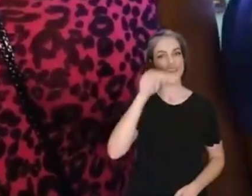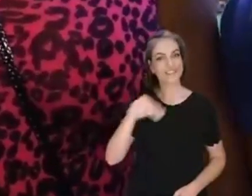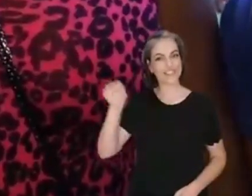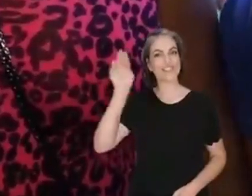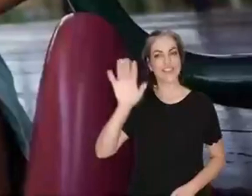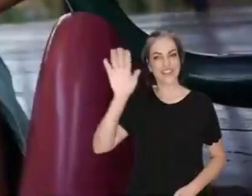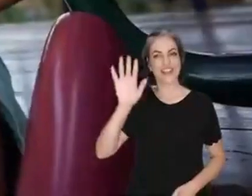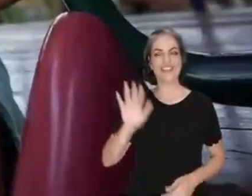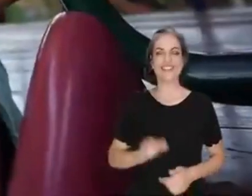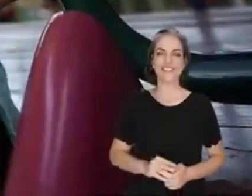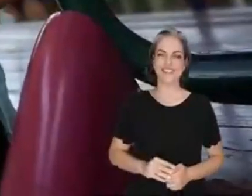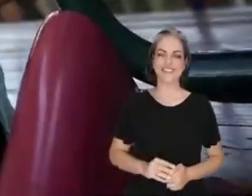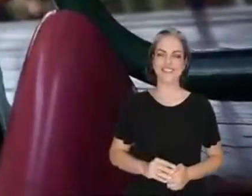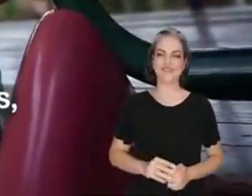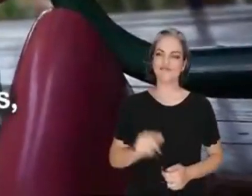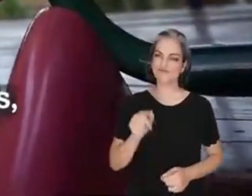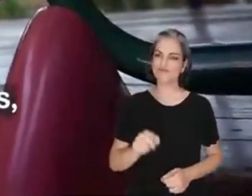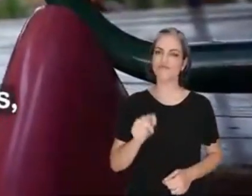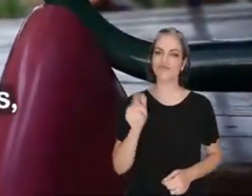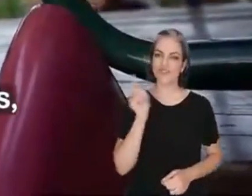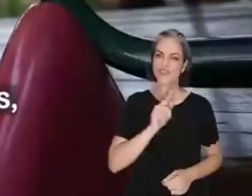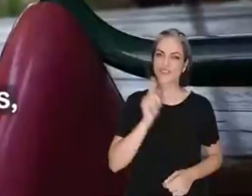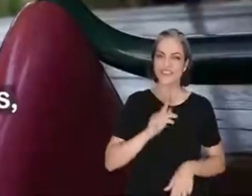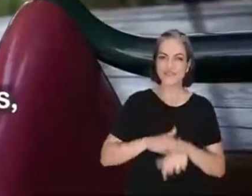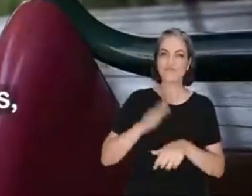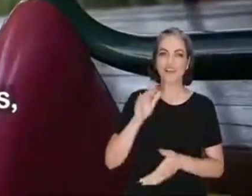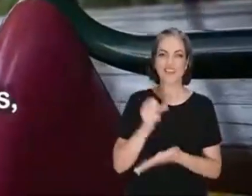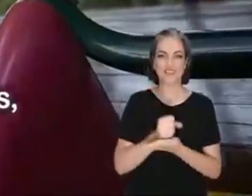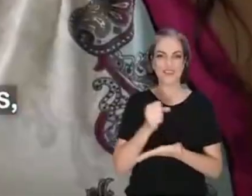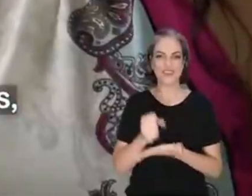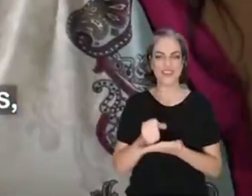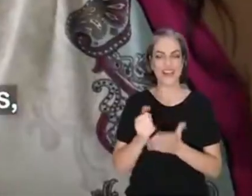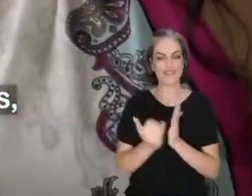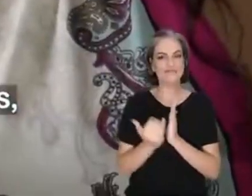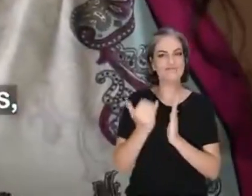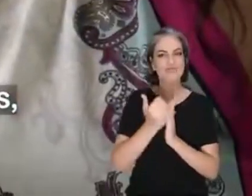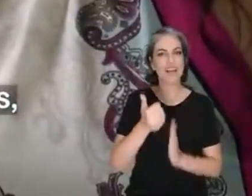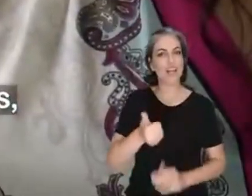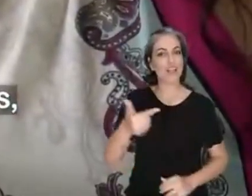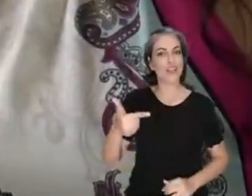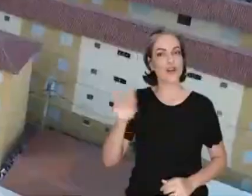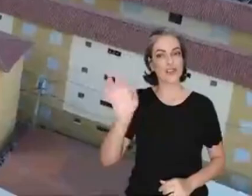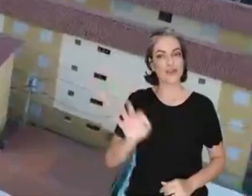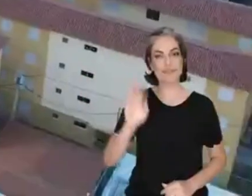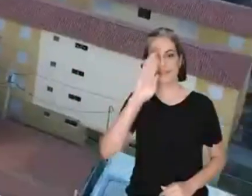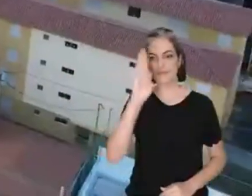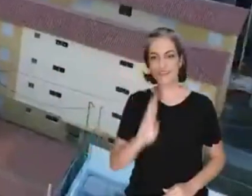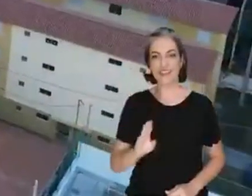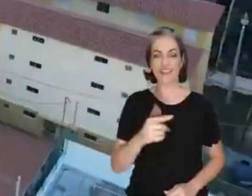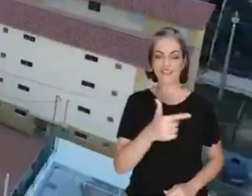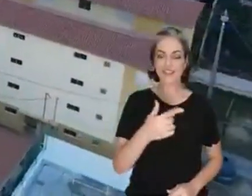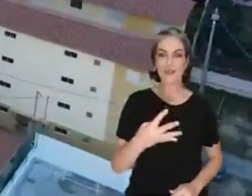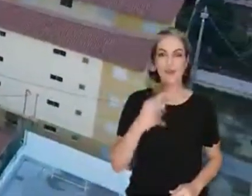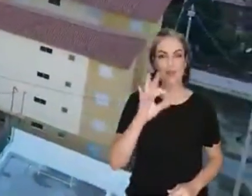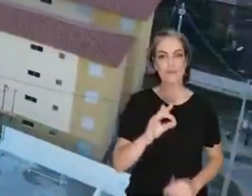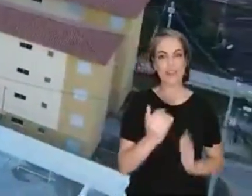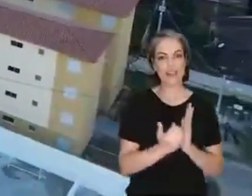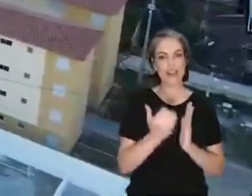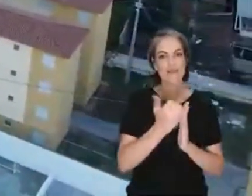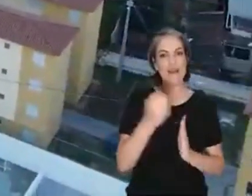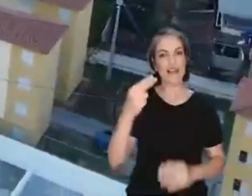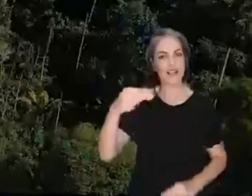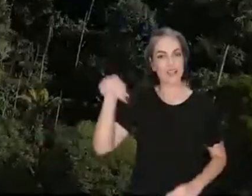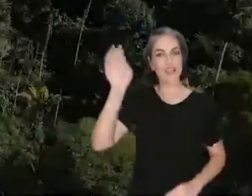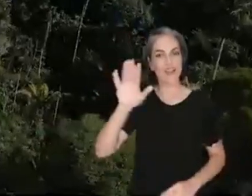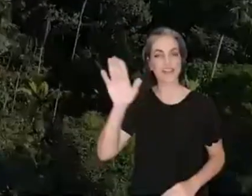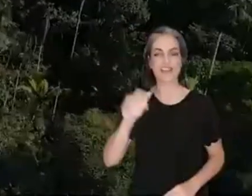no Nordeste. Resultado, crescimento nas contratações em 12% no país, 24% no Nordeste